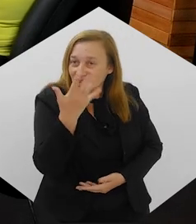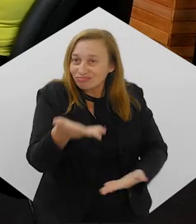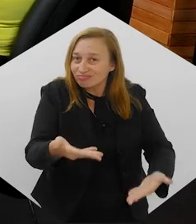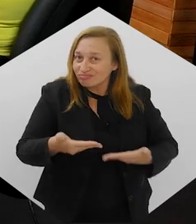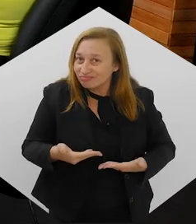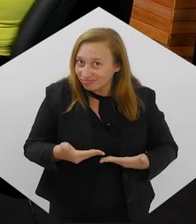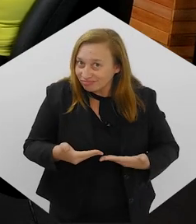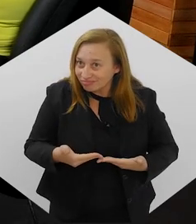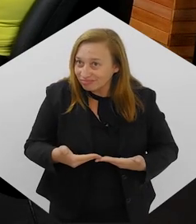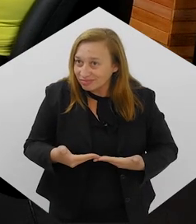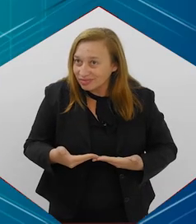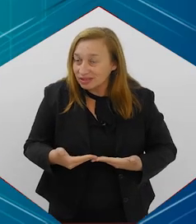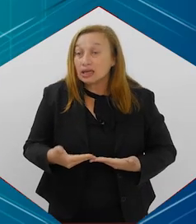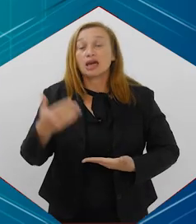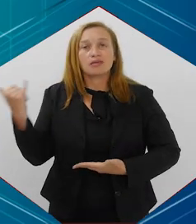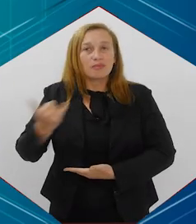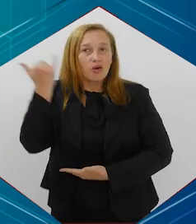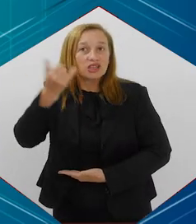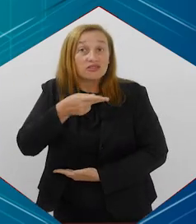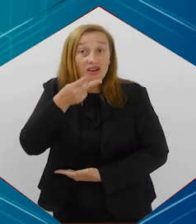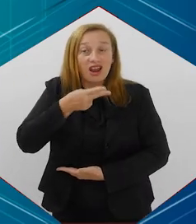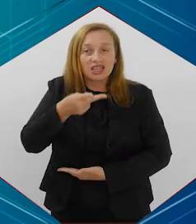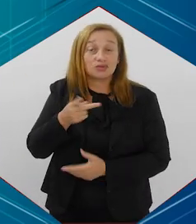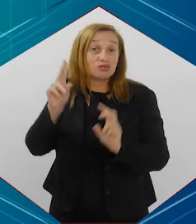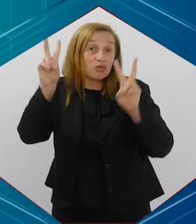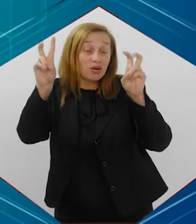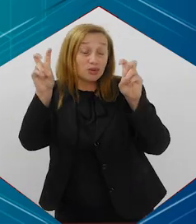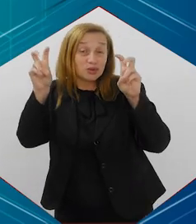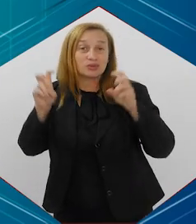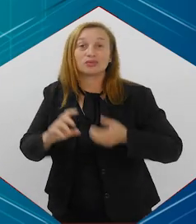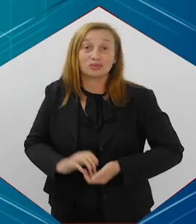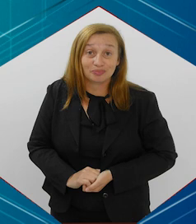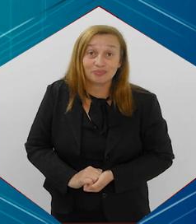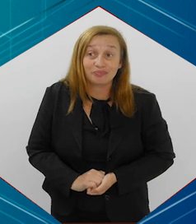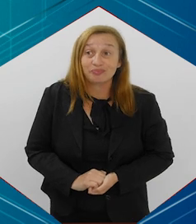convite, né? É sempre importante estar falando sobre o caso.